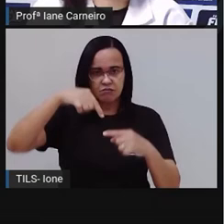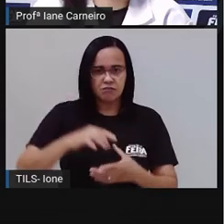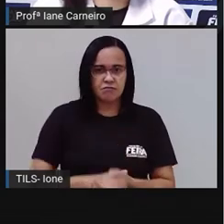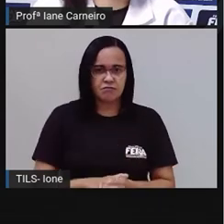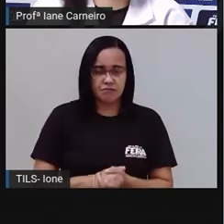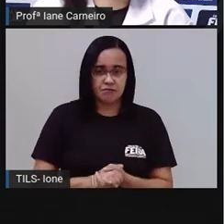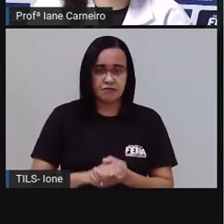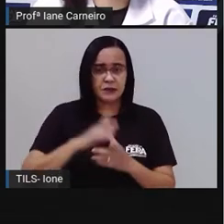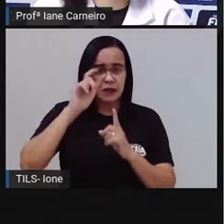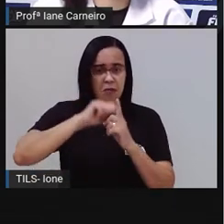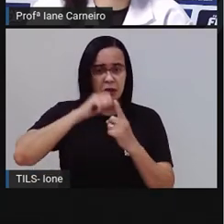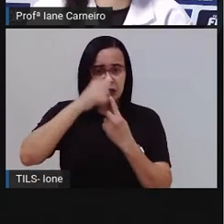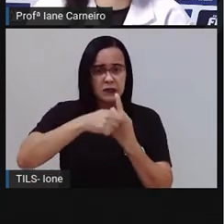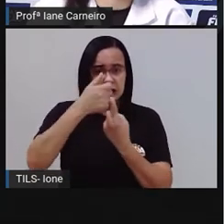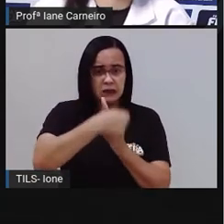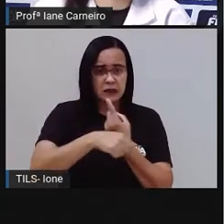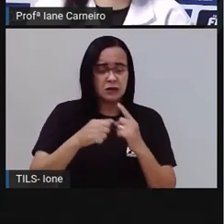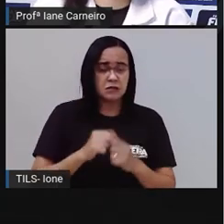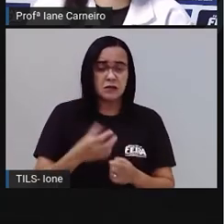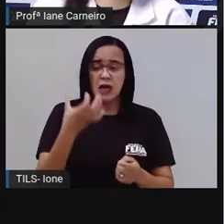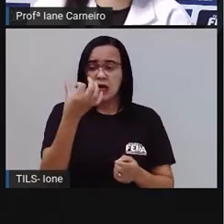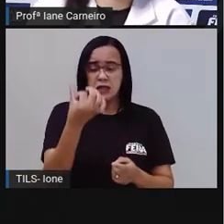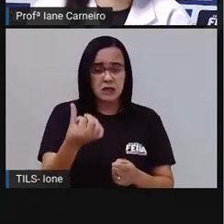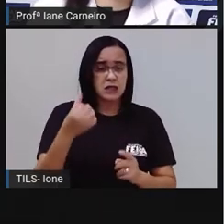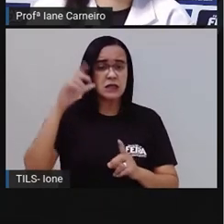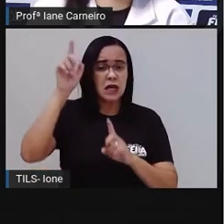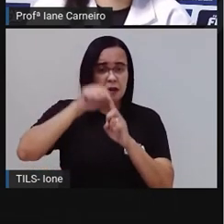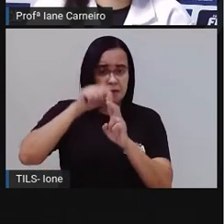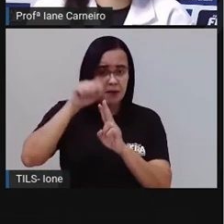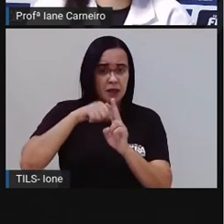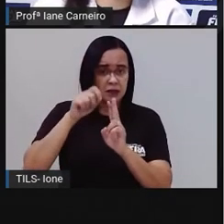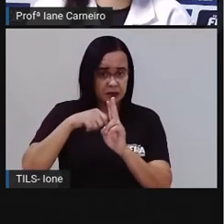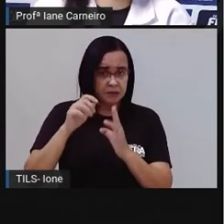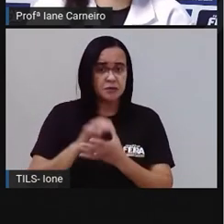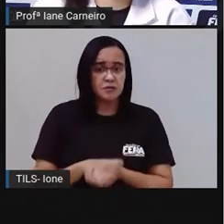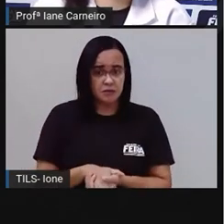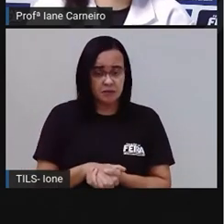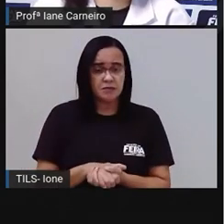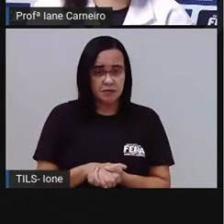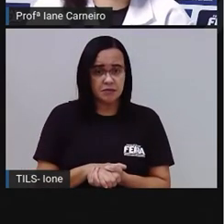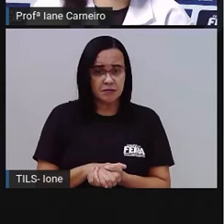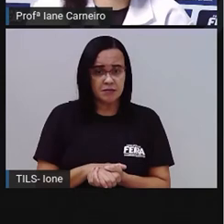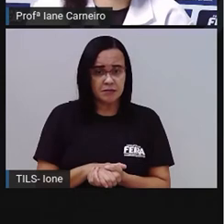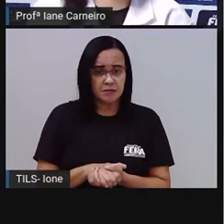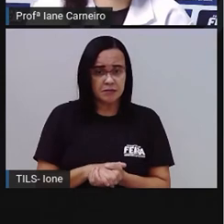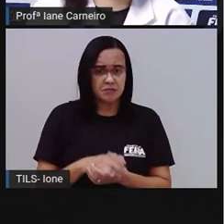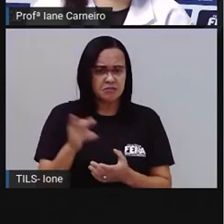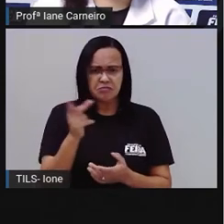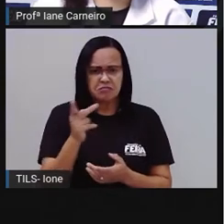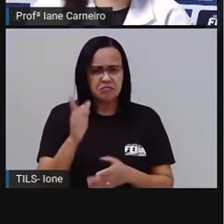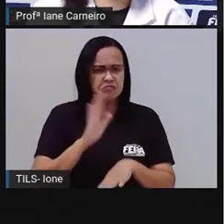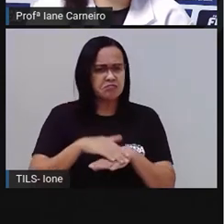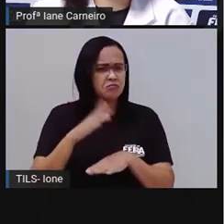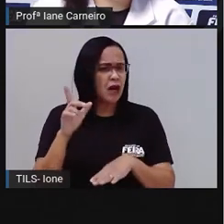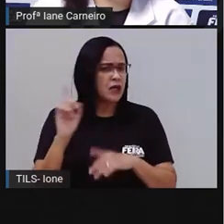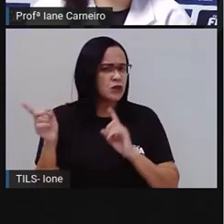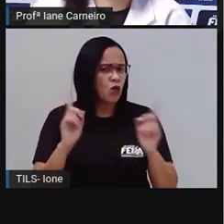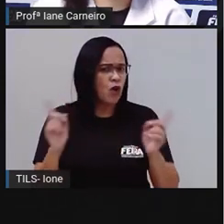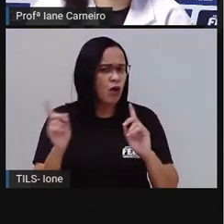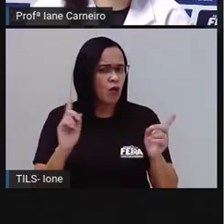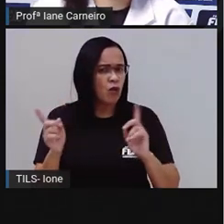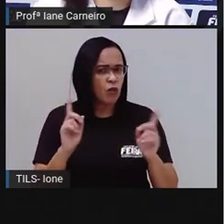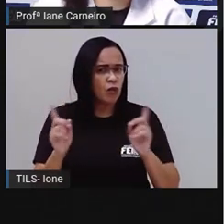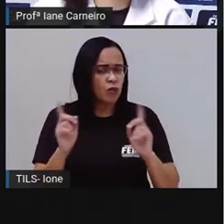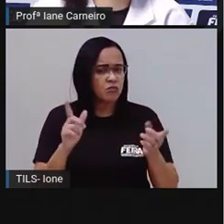leva seis meses para se decompor. Quem é que demora mais tempo para se decompor? É o papel